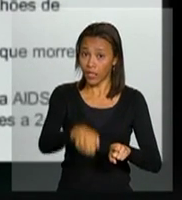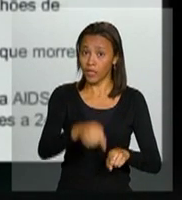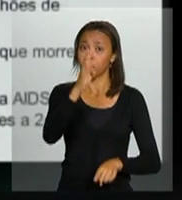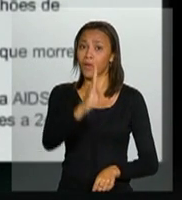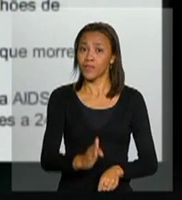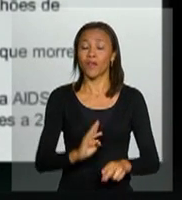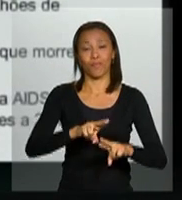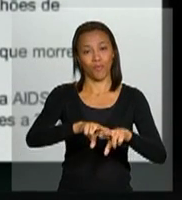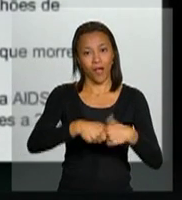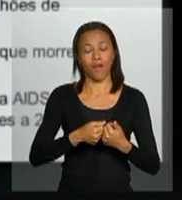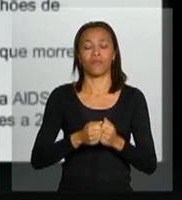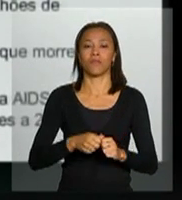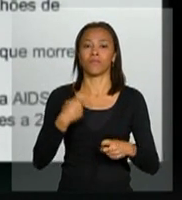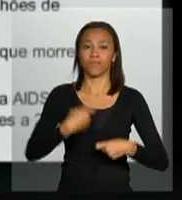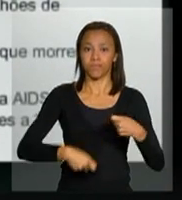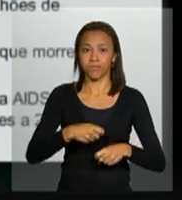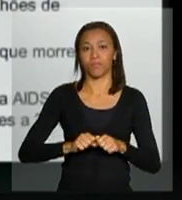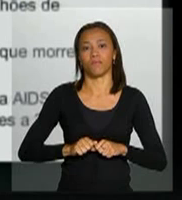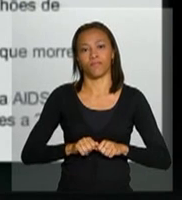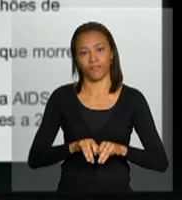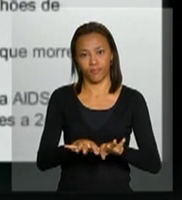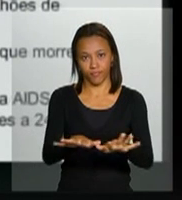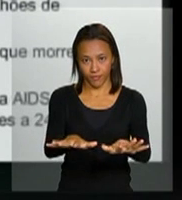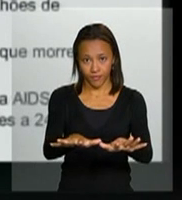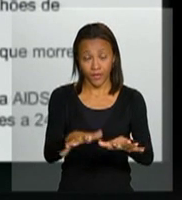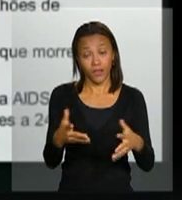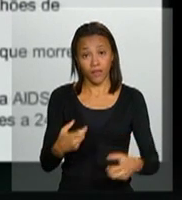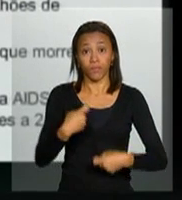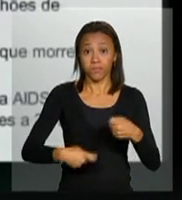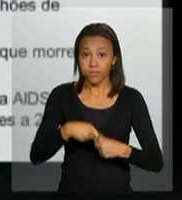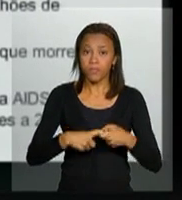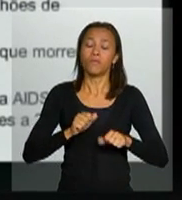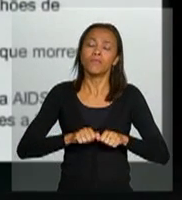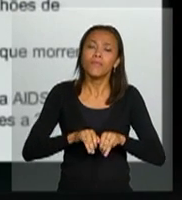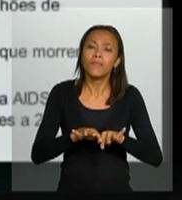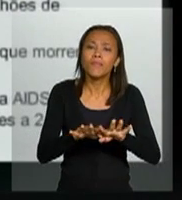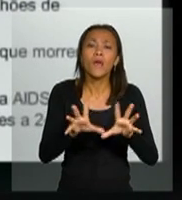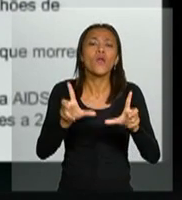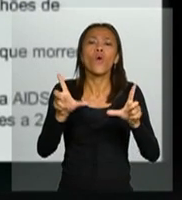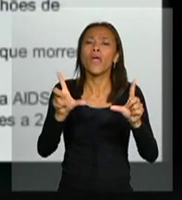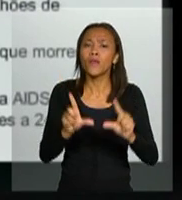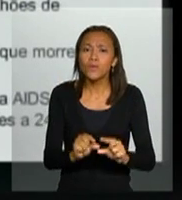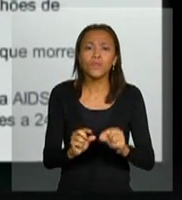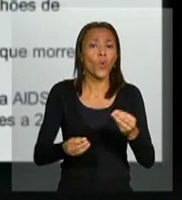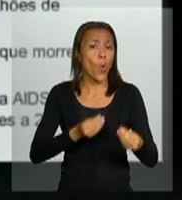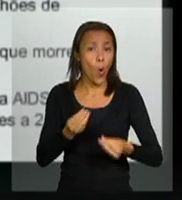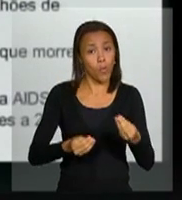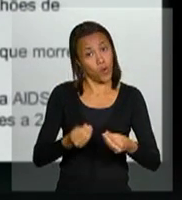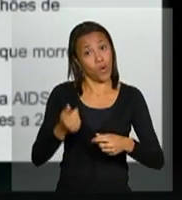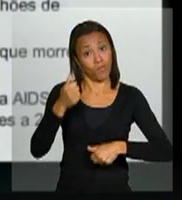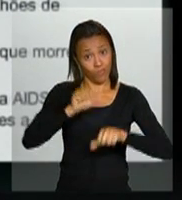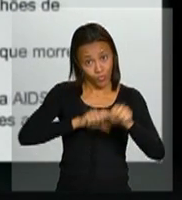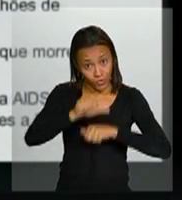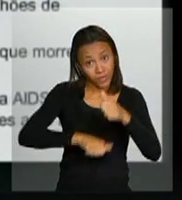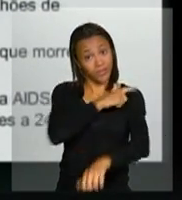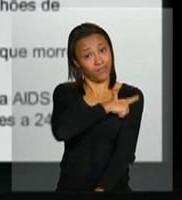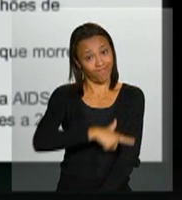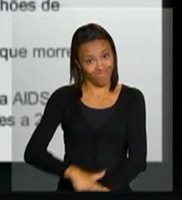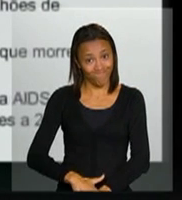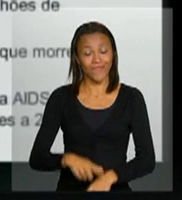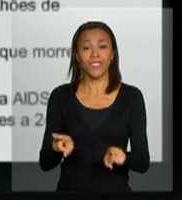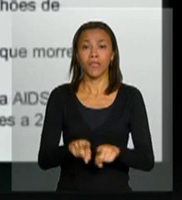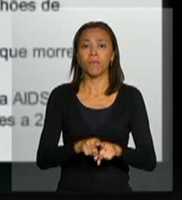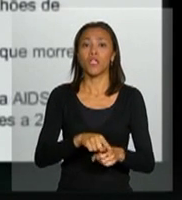é por transmissão sexual. E transmissão sexual se reduz através da mudança de comportamento e uso preservativo.